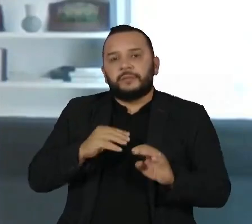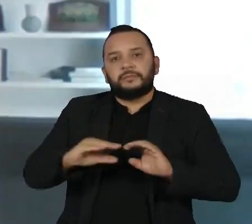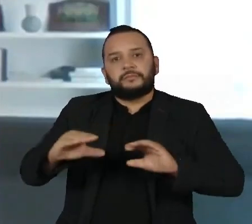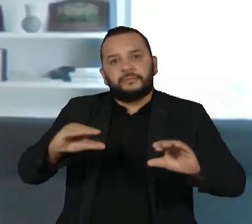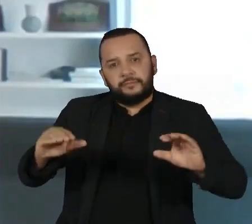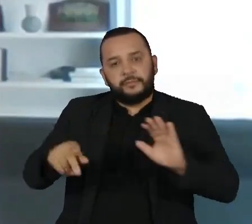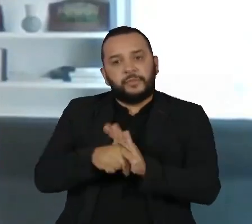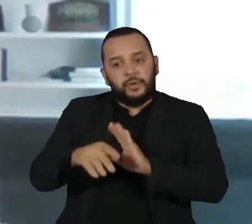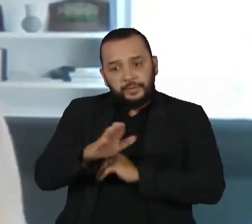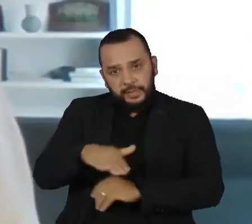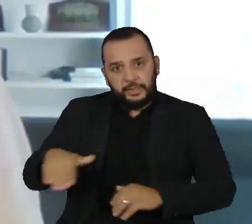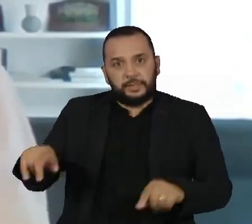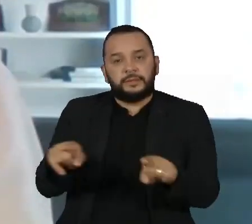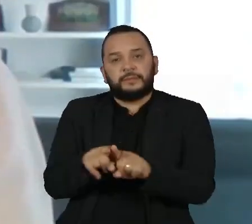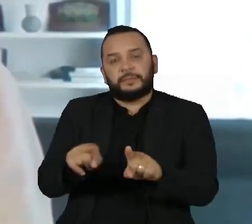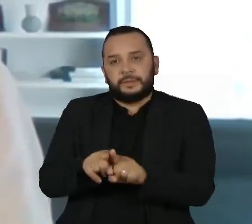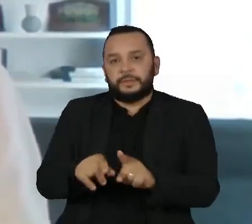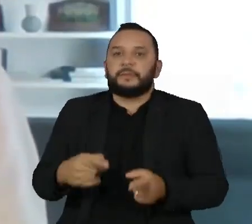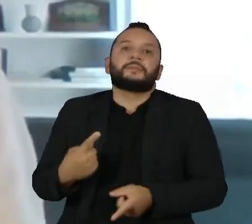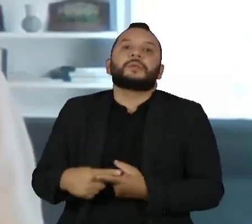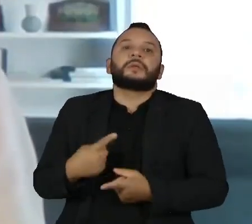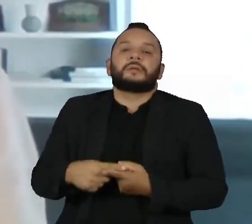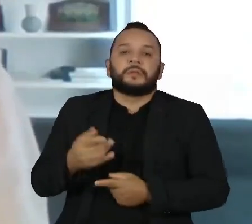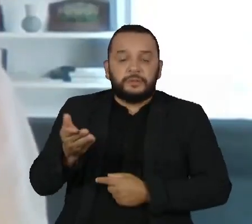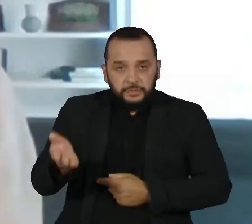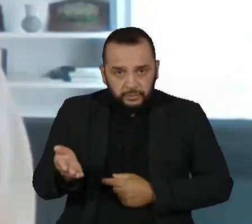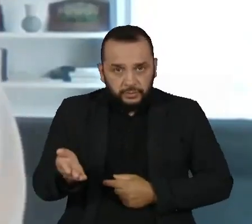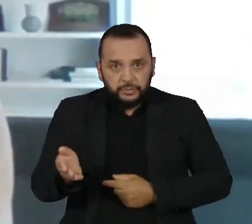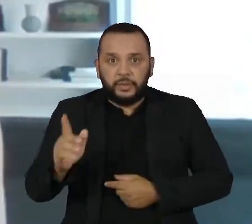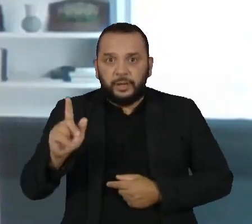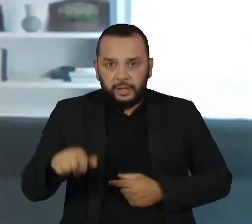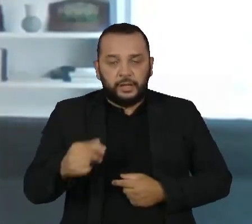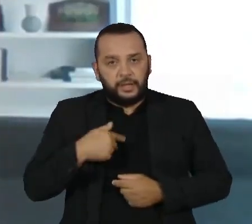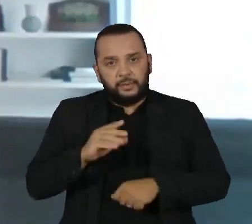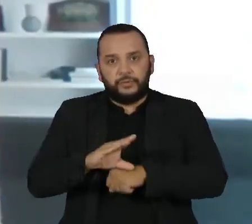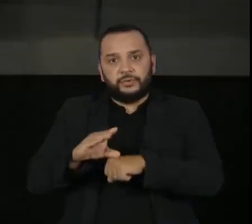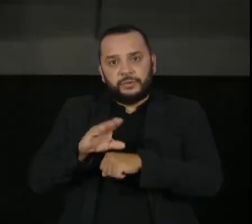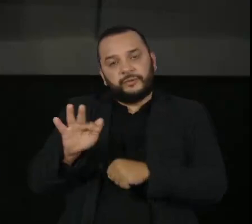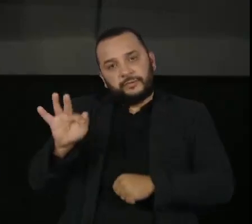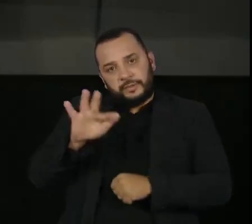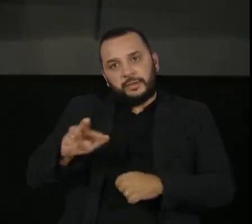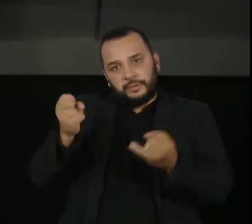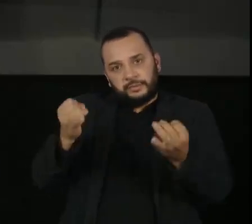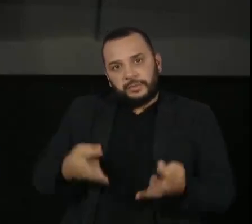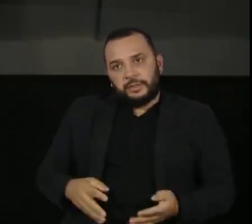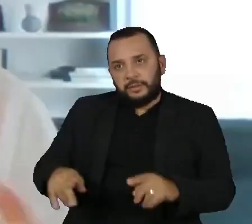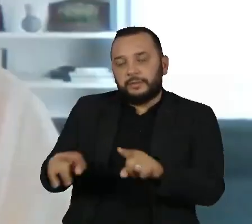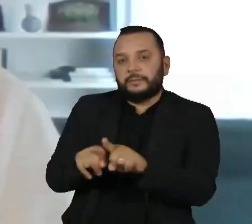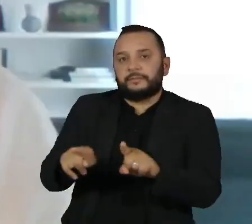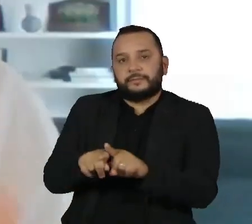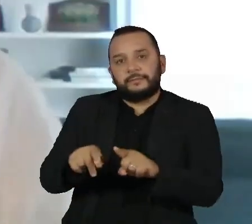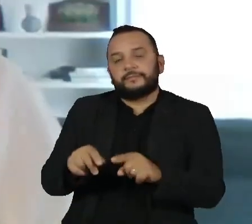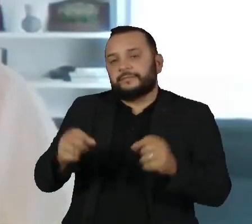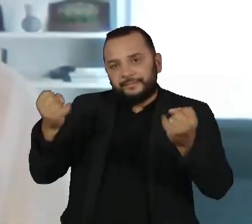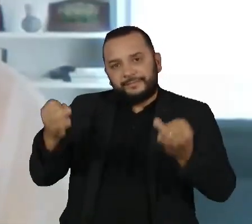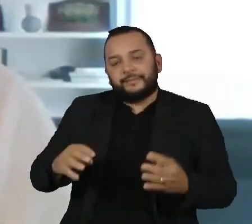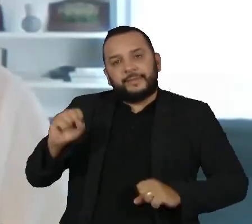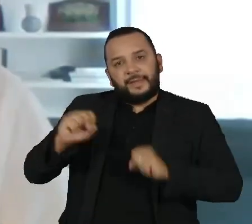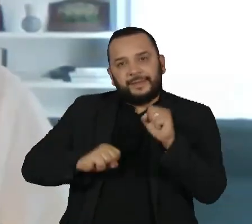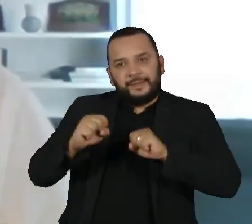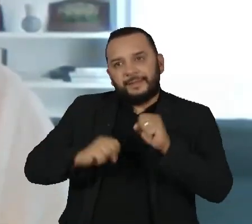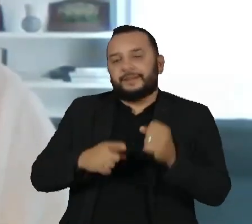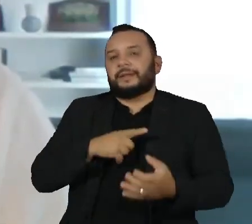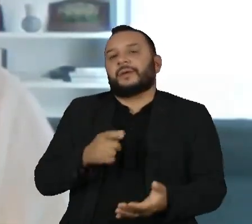para a infância, porque isso também é um imperativo da Constituição Federal. Falando, então, das empresas, elas também têm a